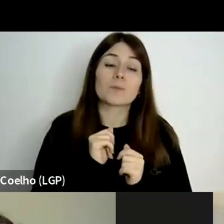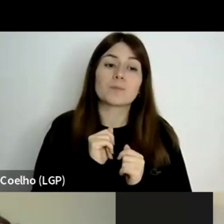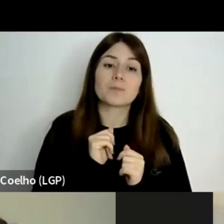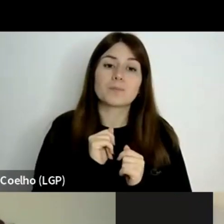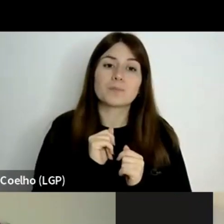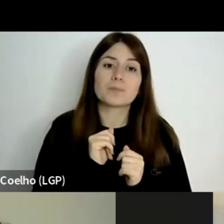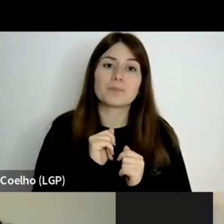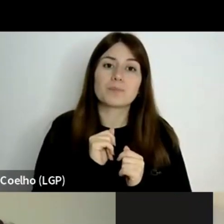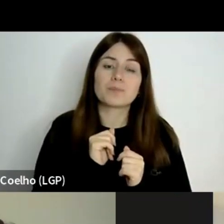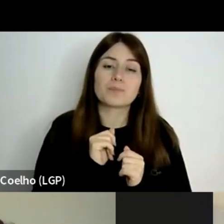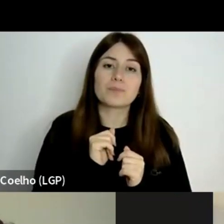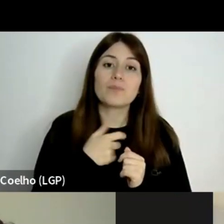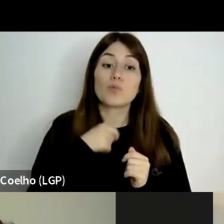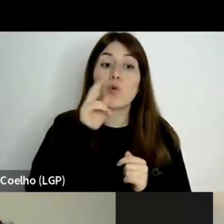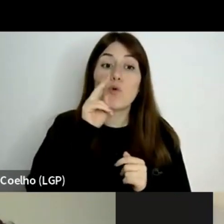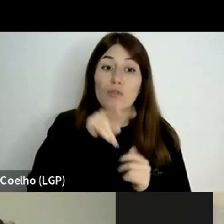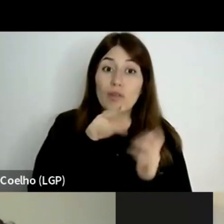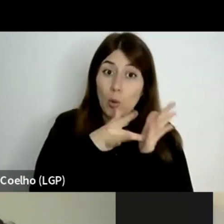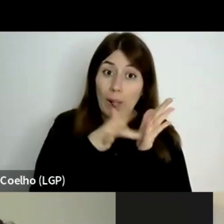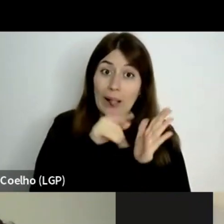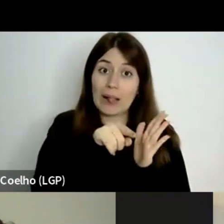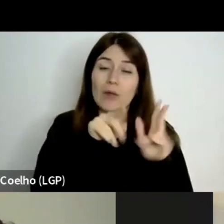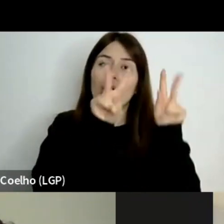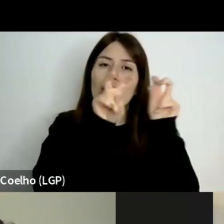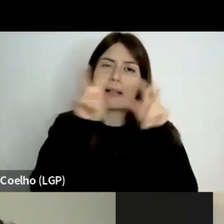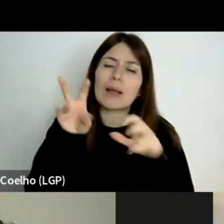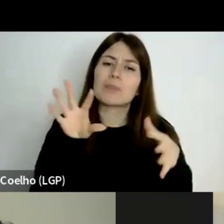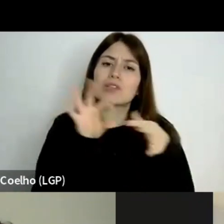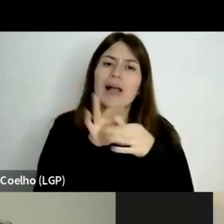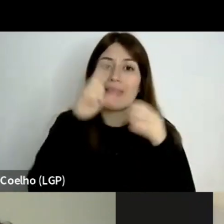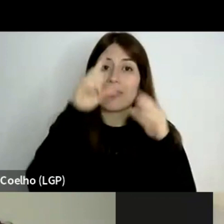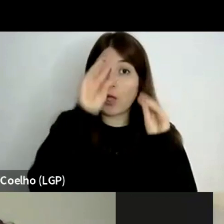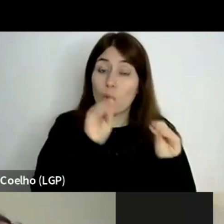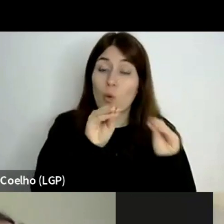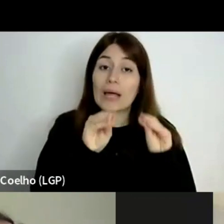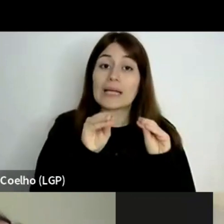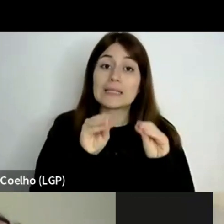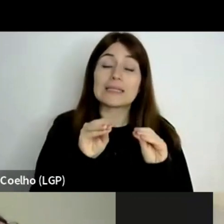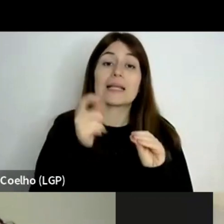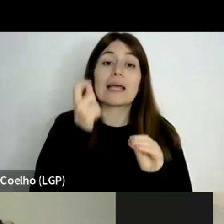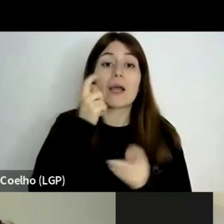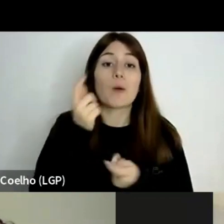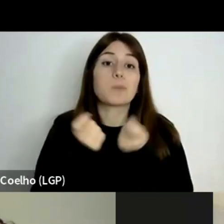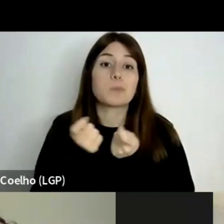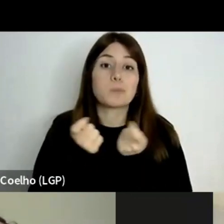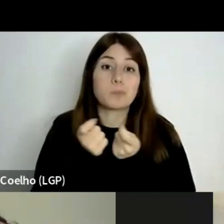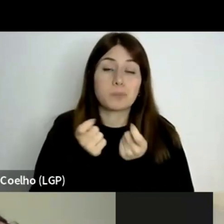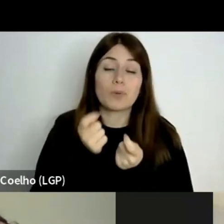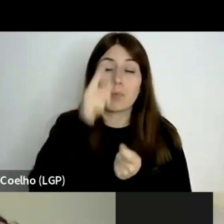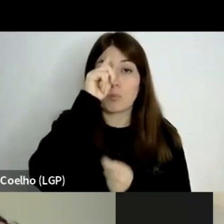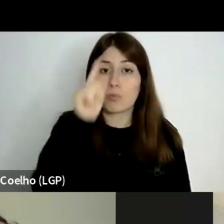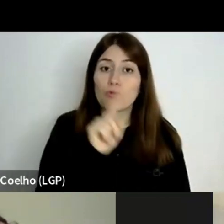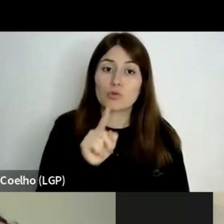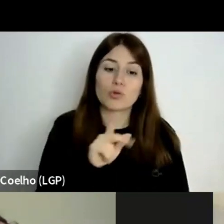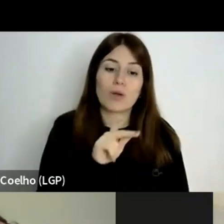livro, Temas de Educação, que foi organizado pela professora Áurea Adão,